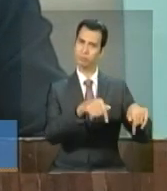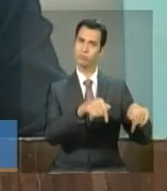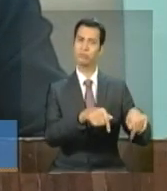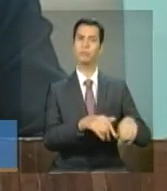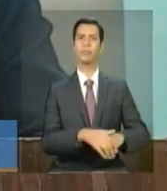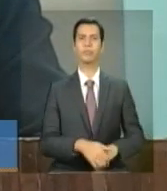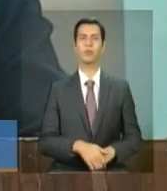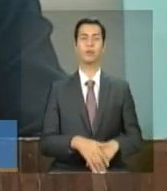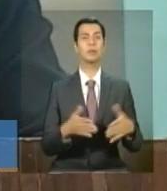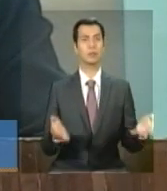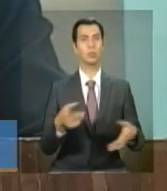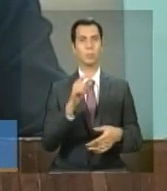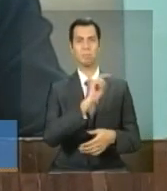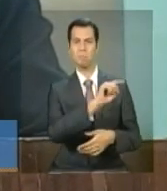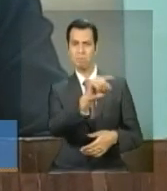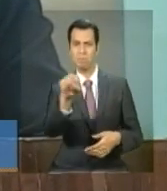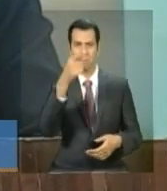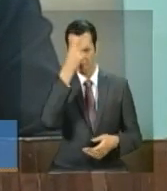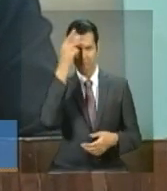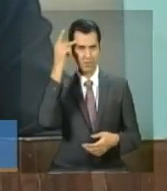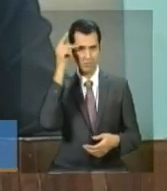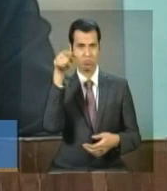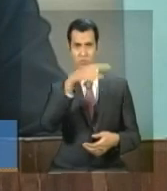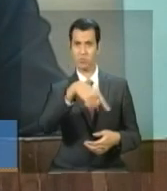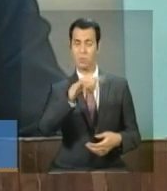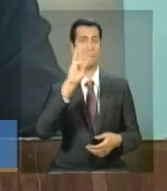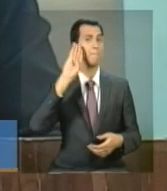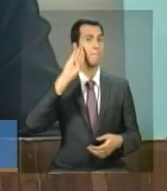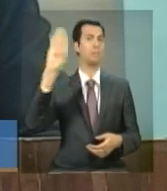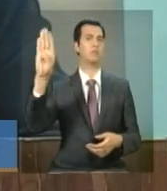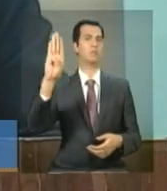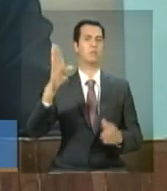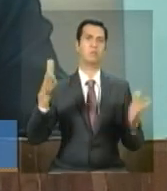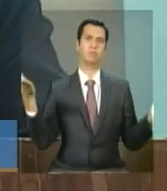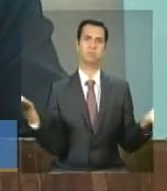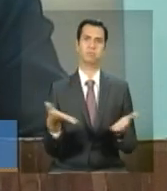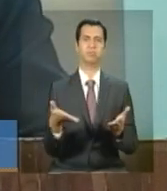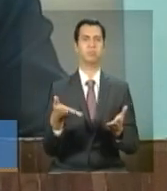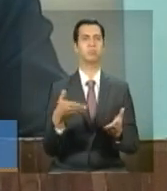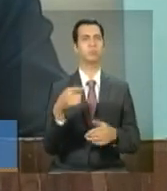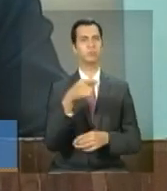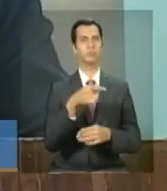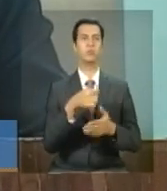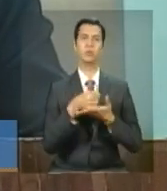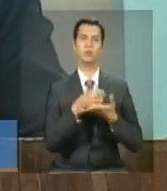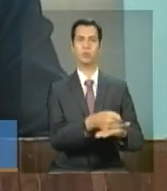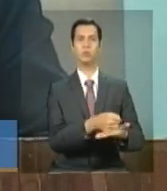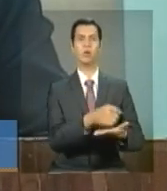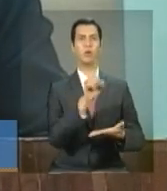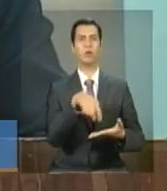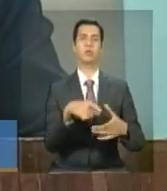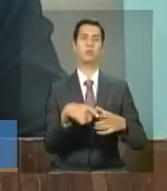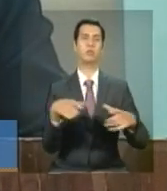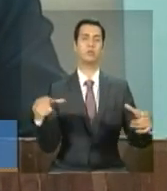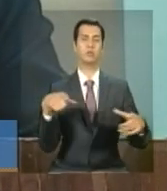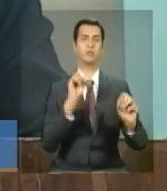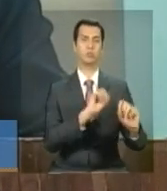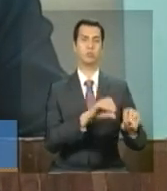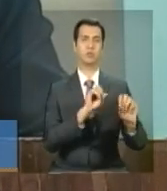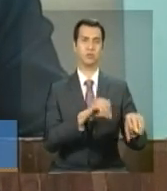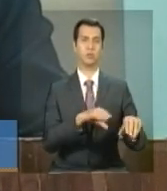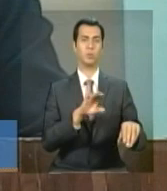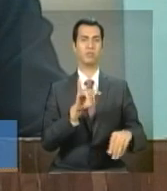passam a ter atendimento prioritário na expansão da educação integral, por meio do programa Mais